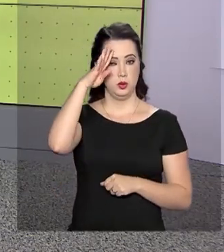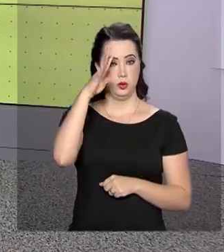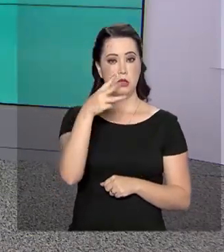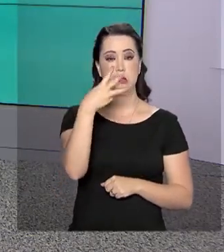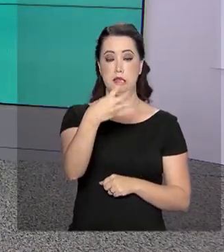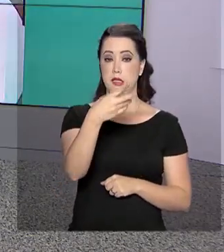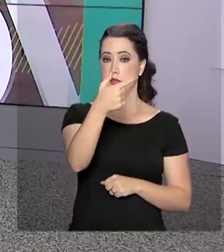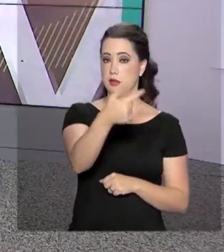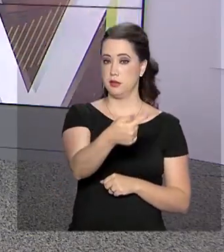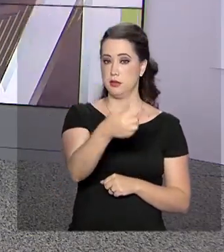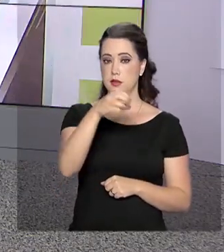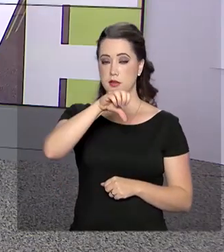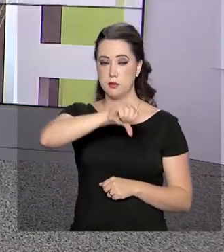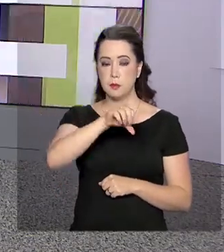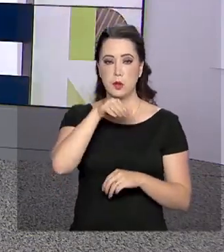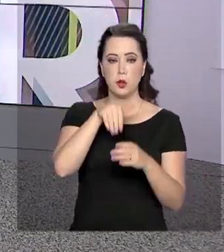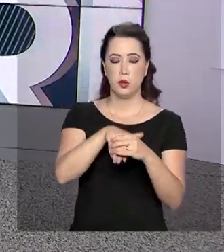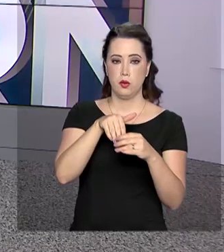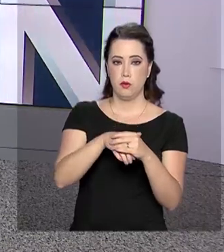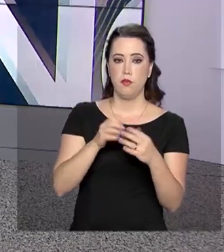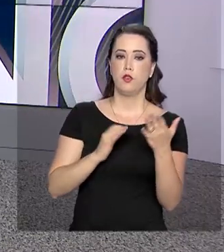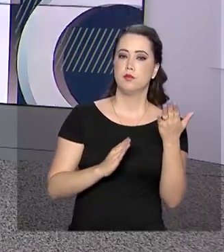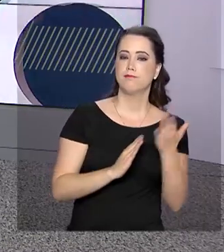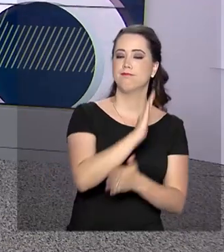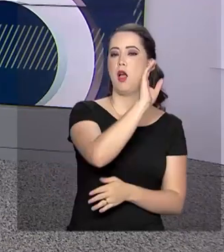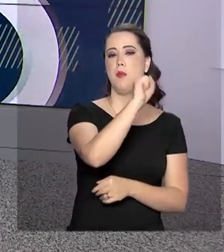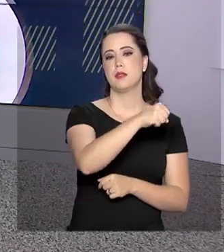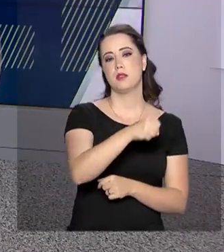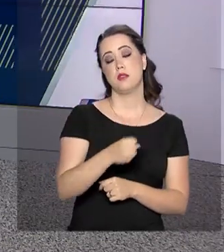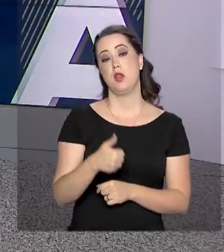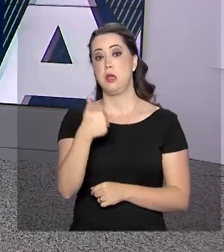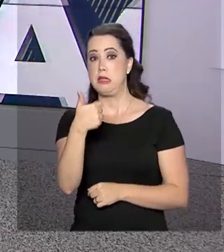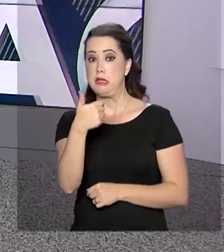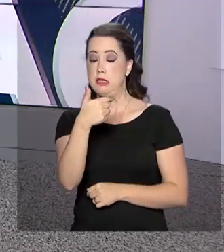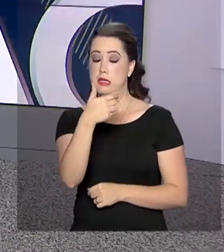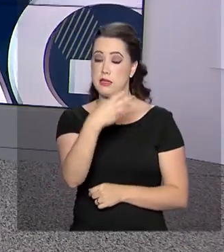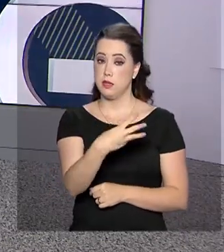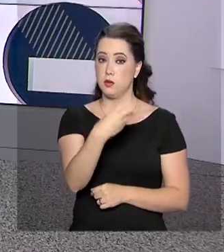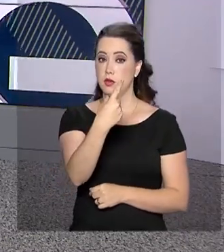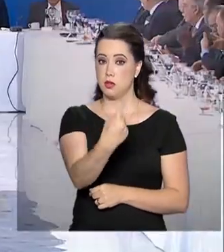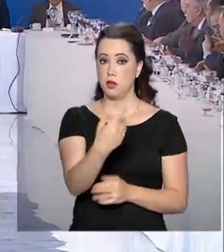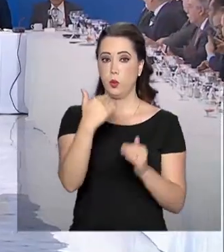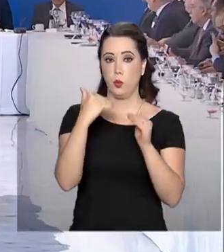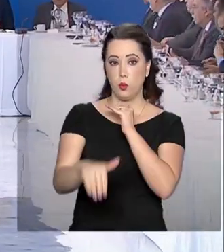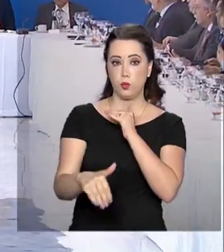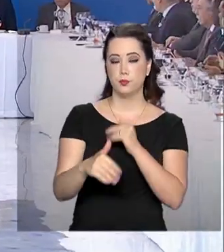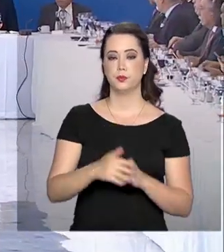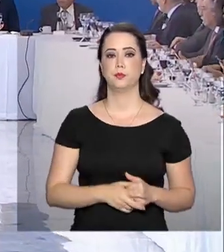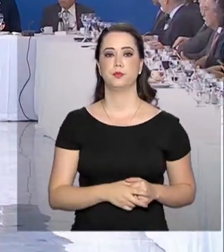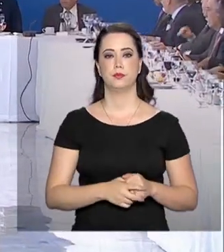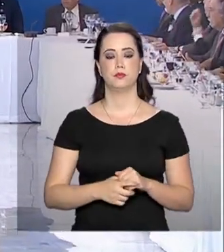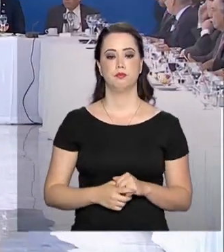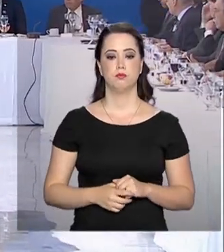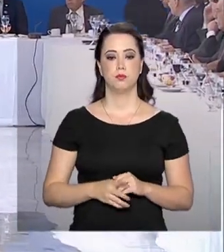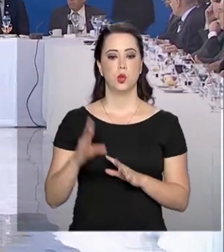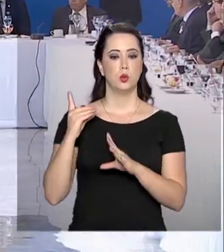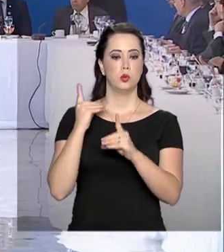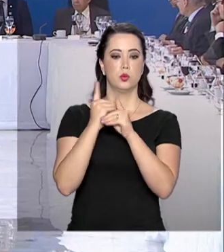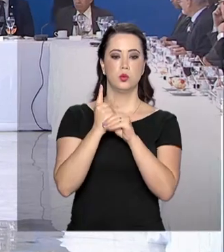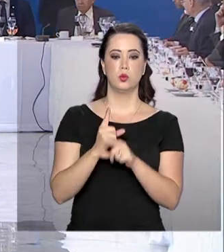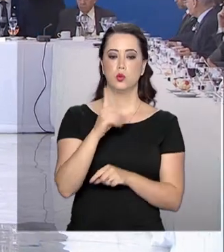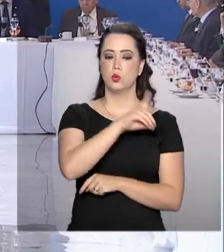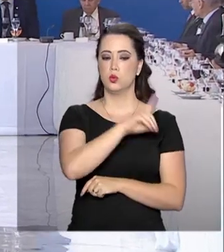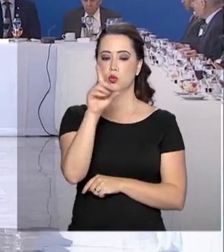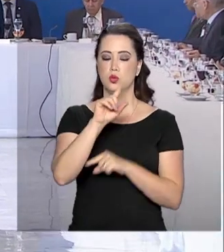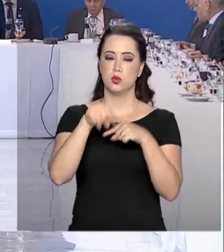379 votos a favor da proposta e 131 contra. O encontro foi um dia